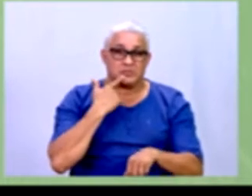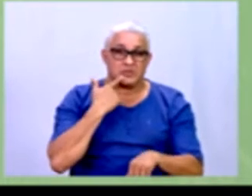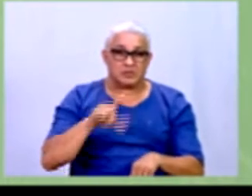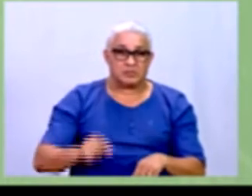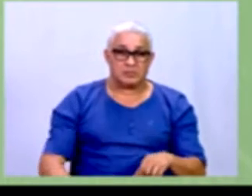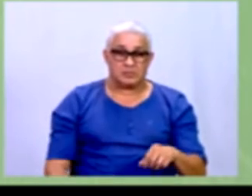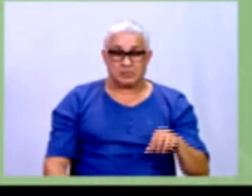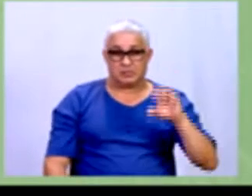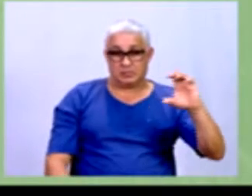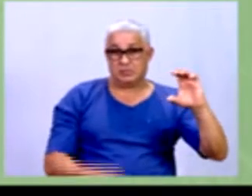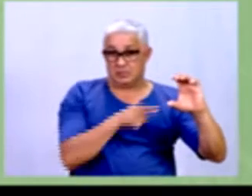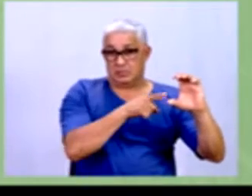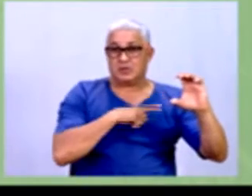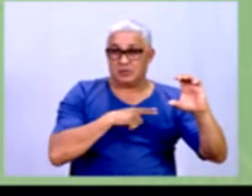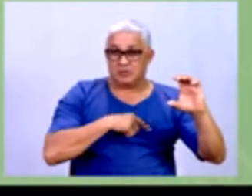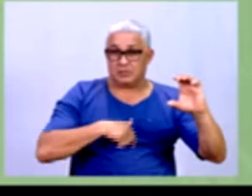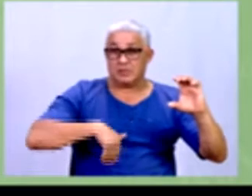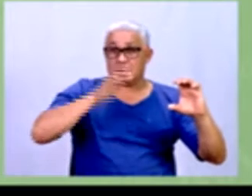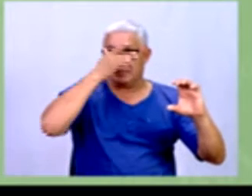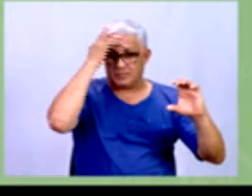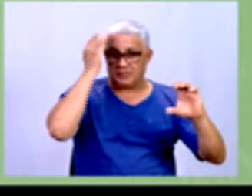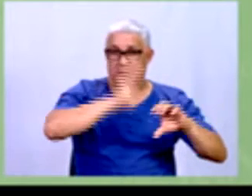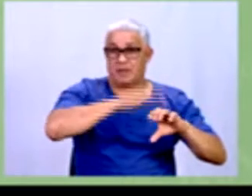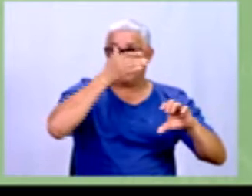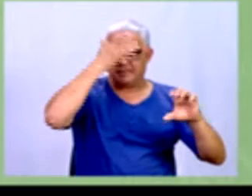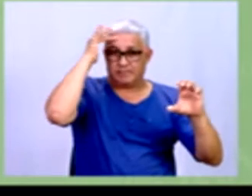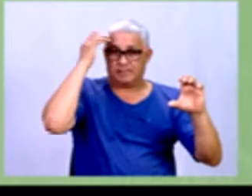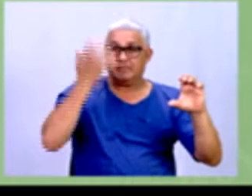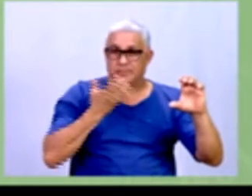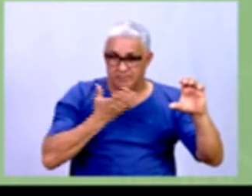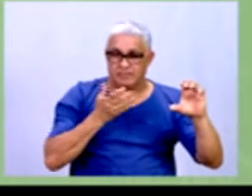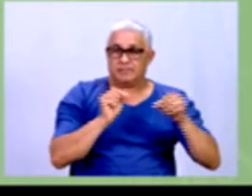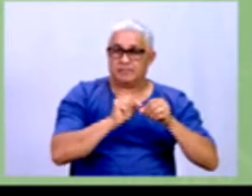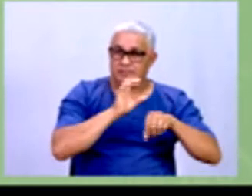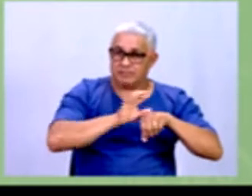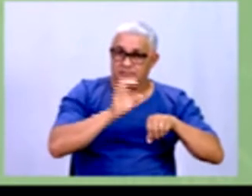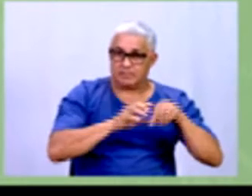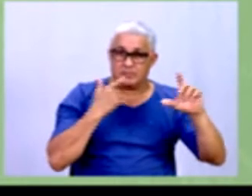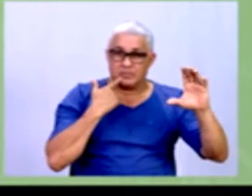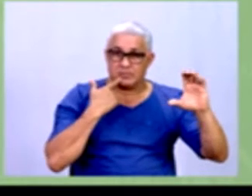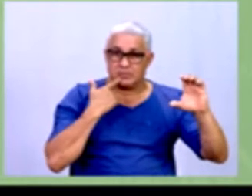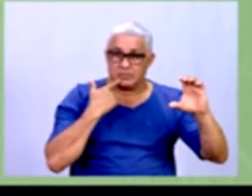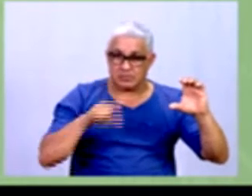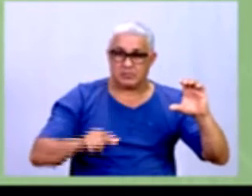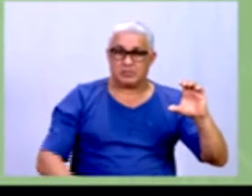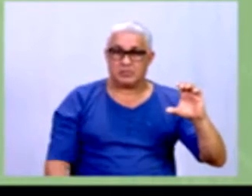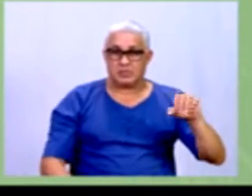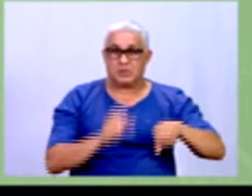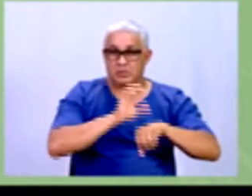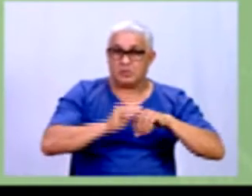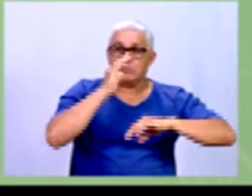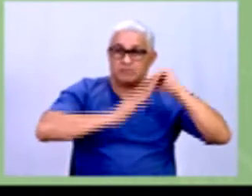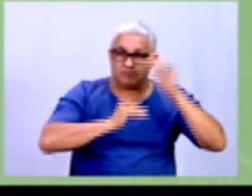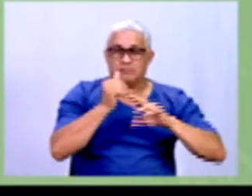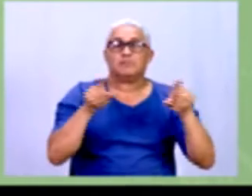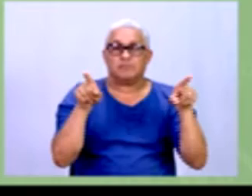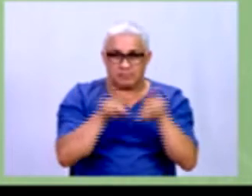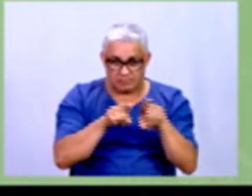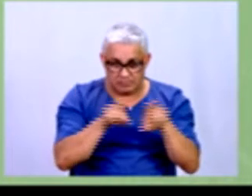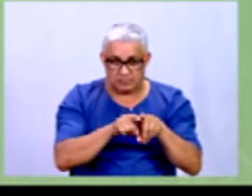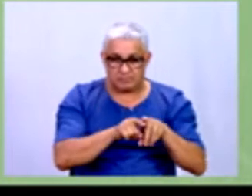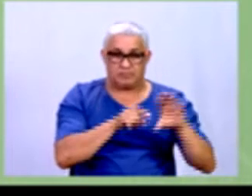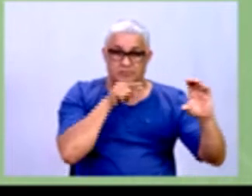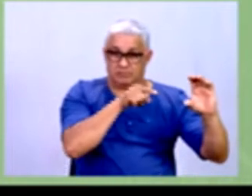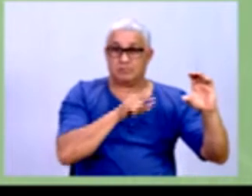classe C, onde teve mais pessoas que querem fazer, né? E no caso, fazer um curso profissional, também a classe